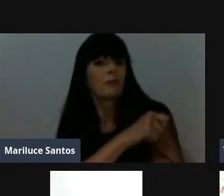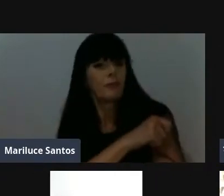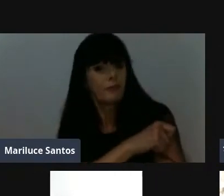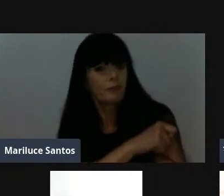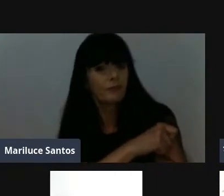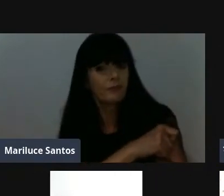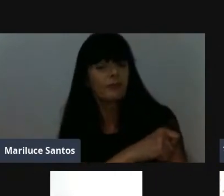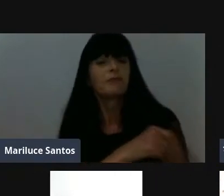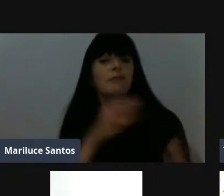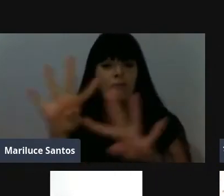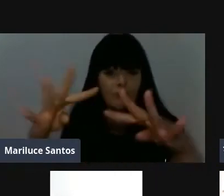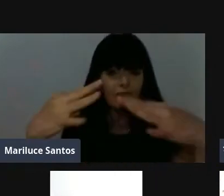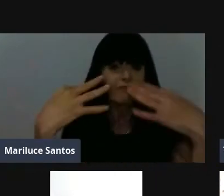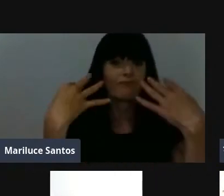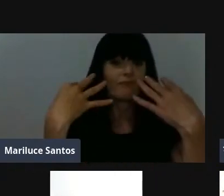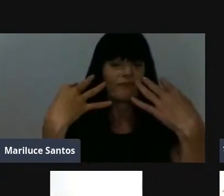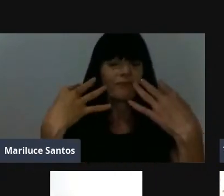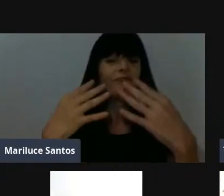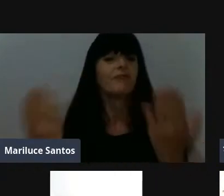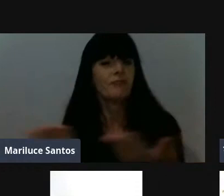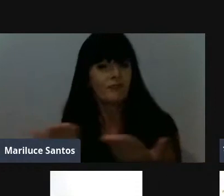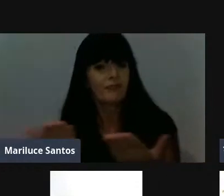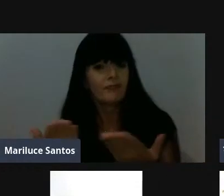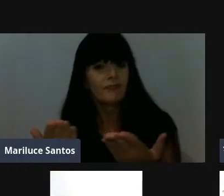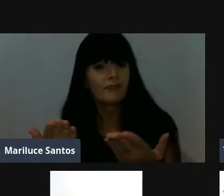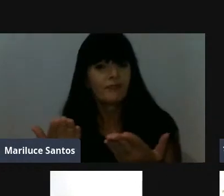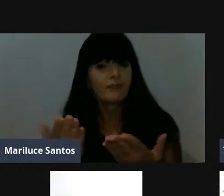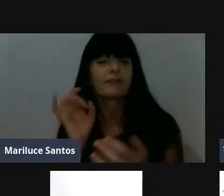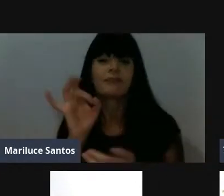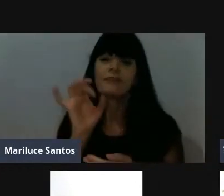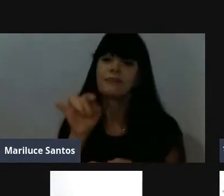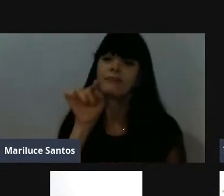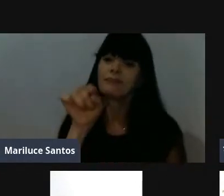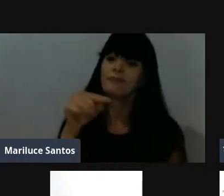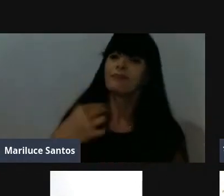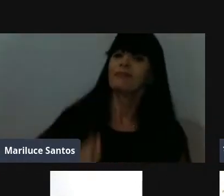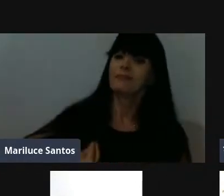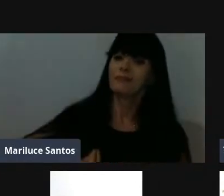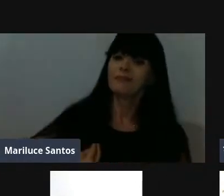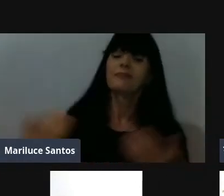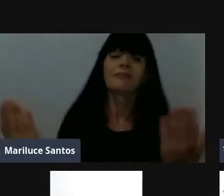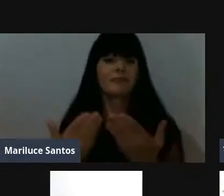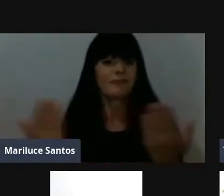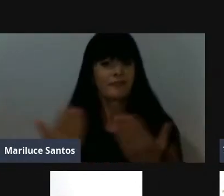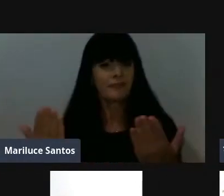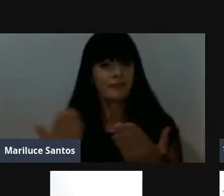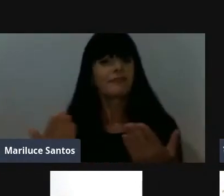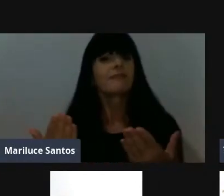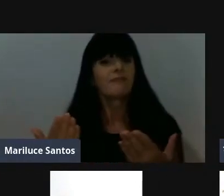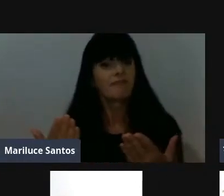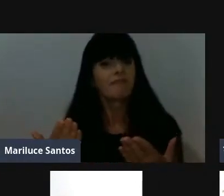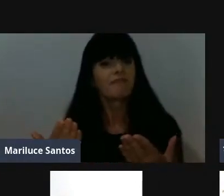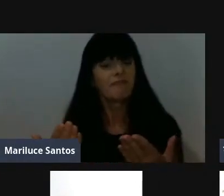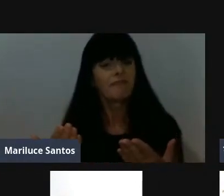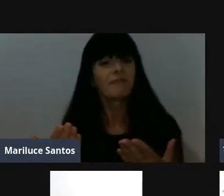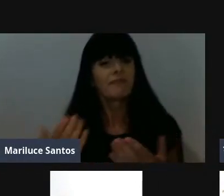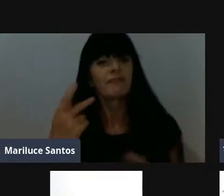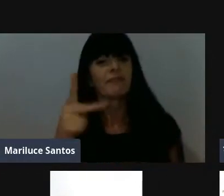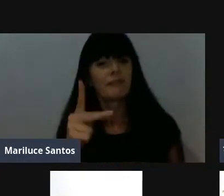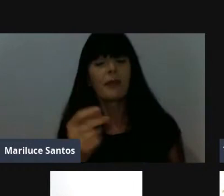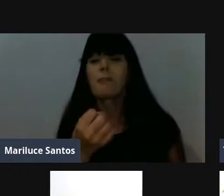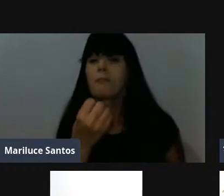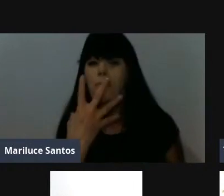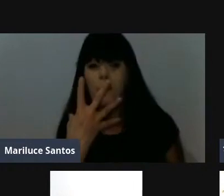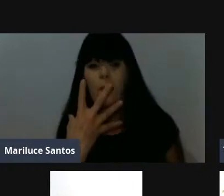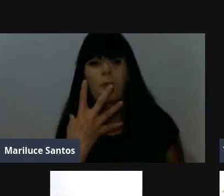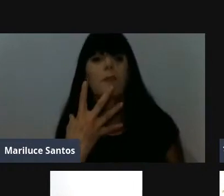enfim, aos alunos aí que nos ouvem, né, que estão nos assistindo, só de vocês estarem aqui, nesse momento, se